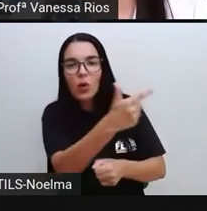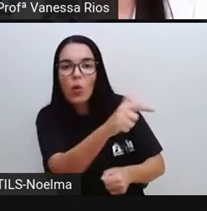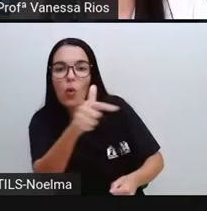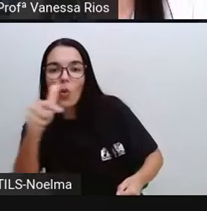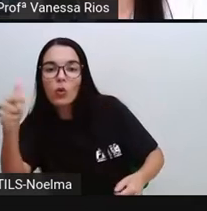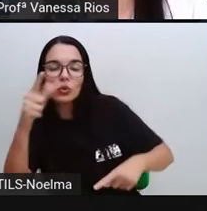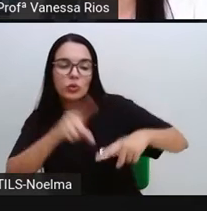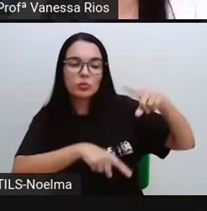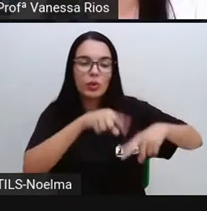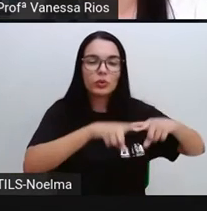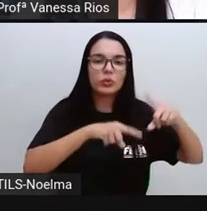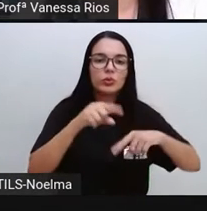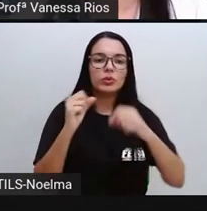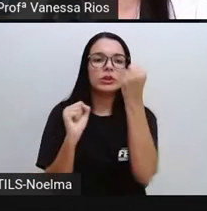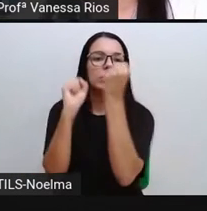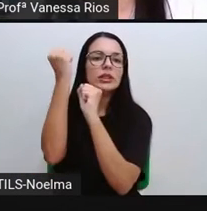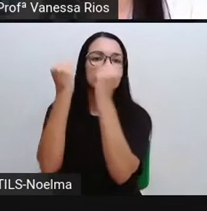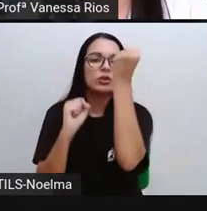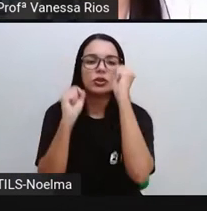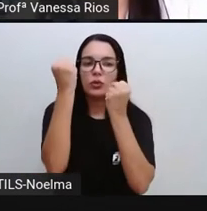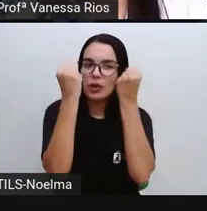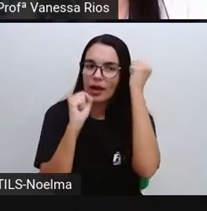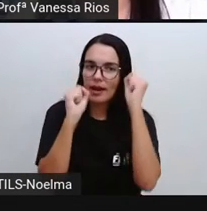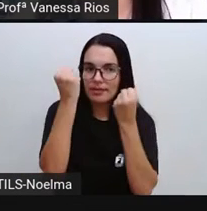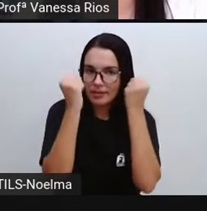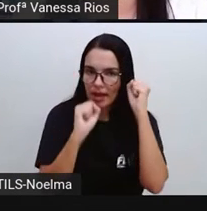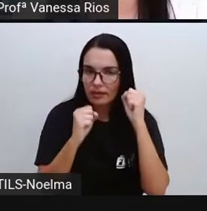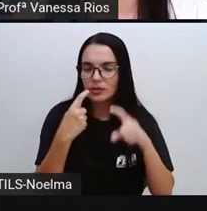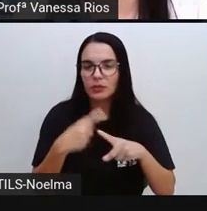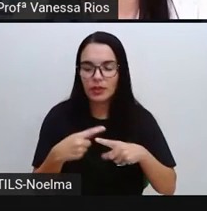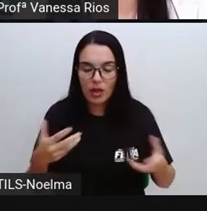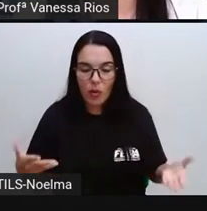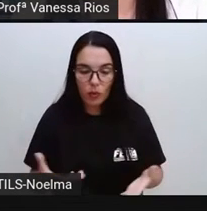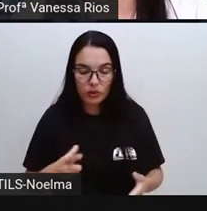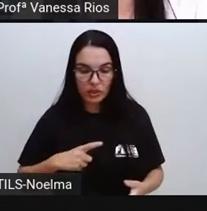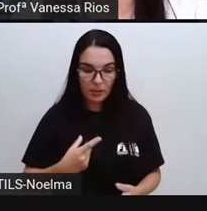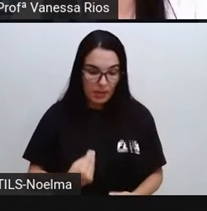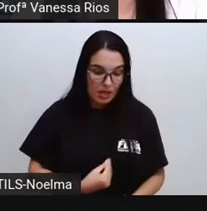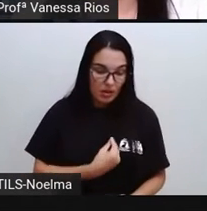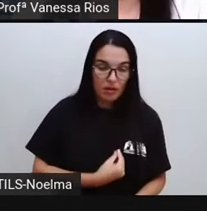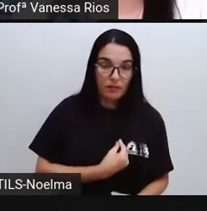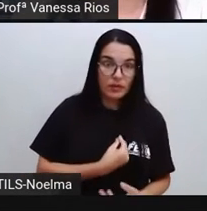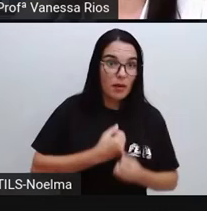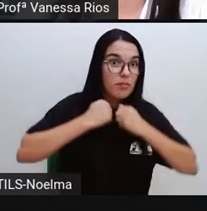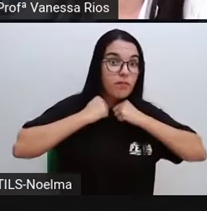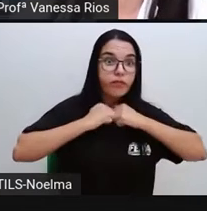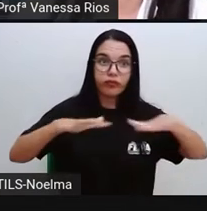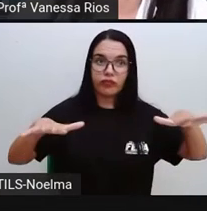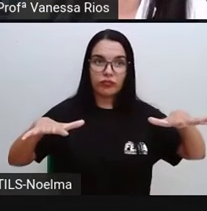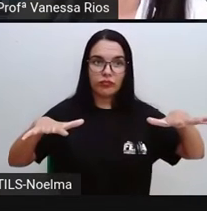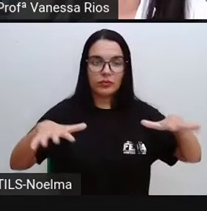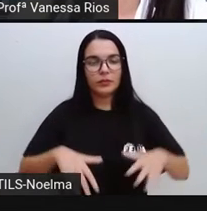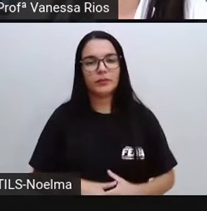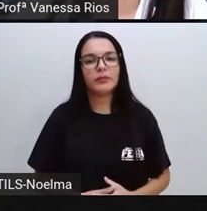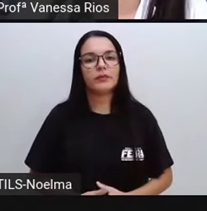precisamos ter nas condições de vida que nós temos nos dias atuais.